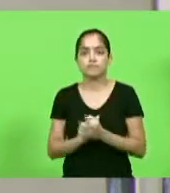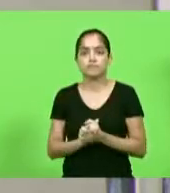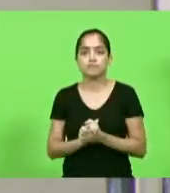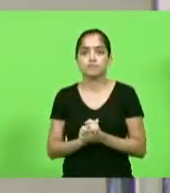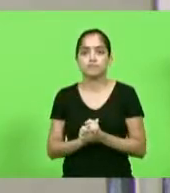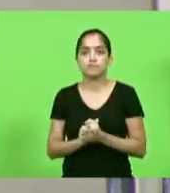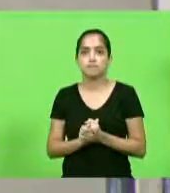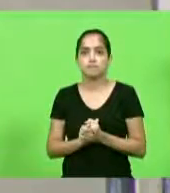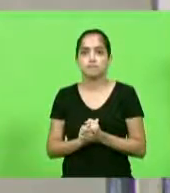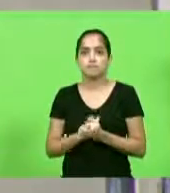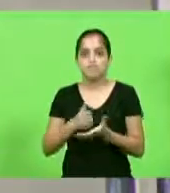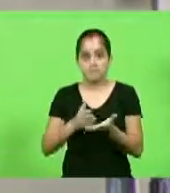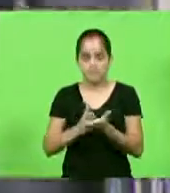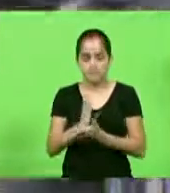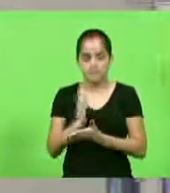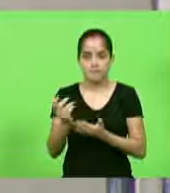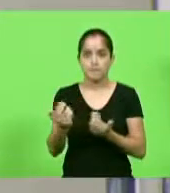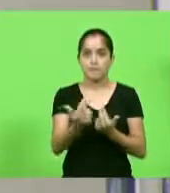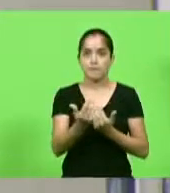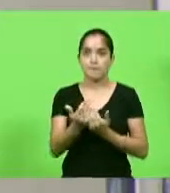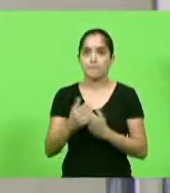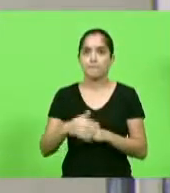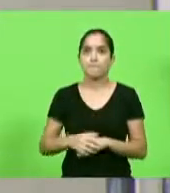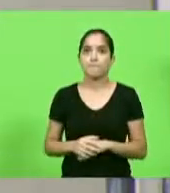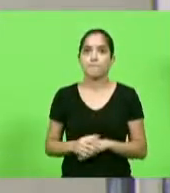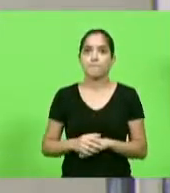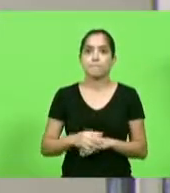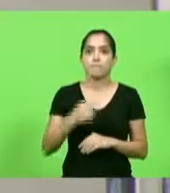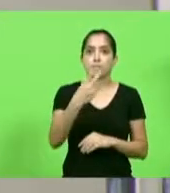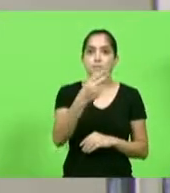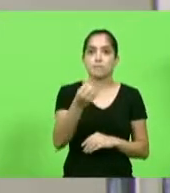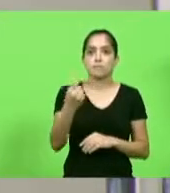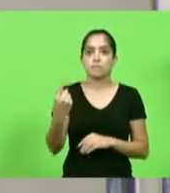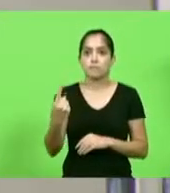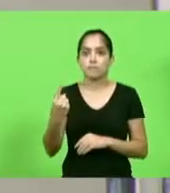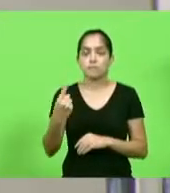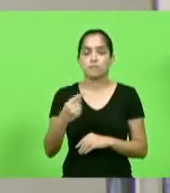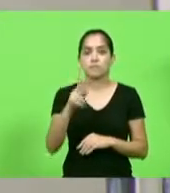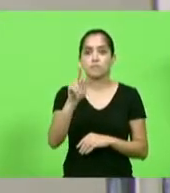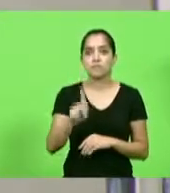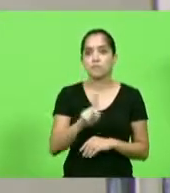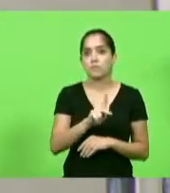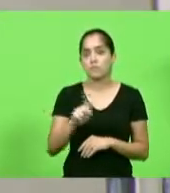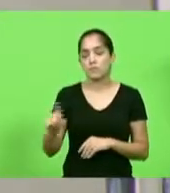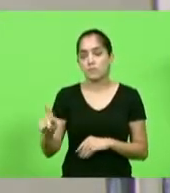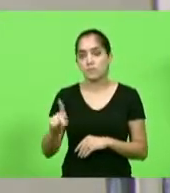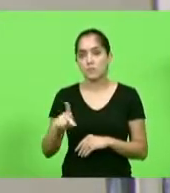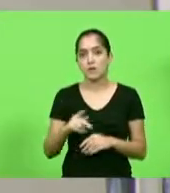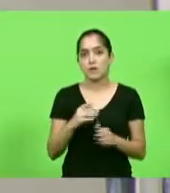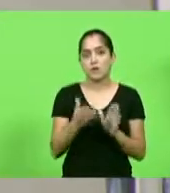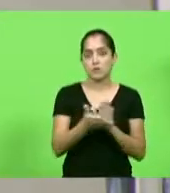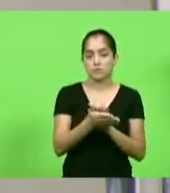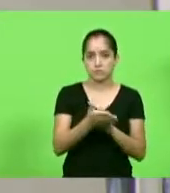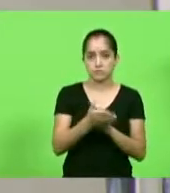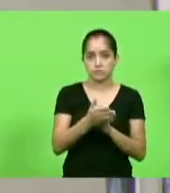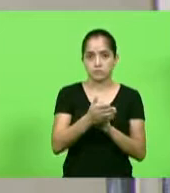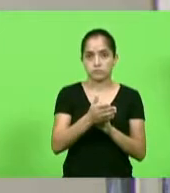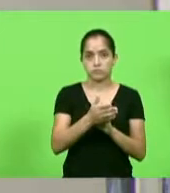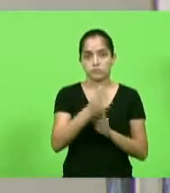permanência como se encontra, aprovado por unanimidade. Moção 261, autoria, deputado Padre Pedro Valdeceira, manifestando aplausos ao